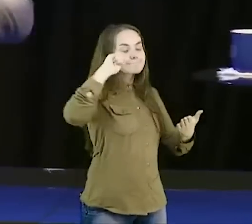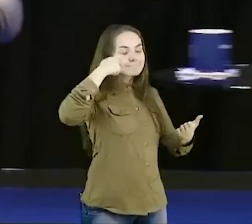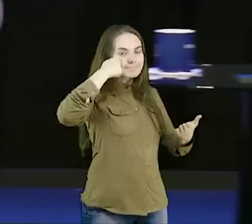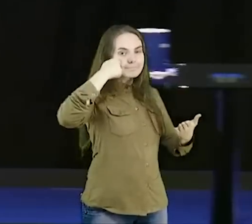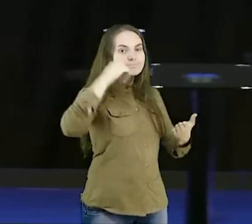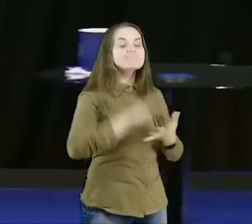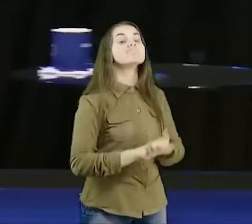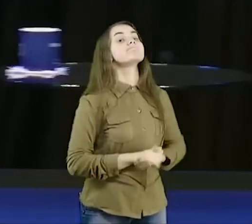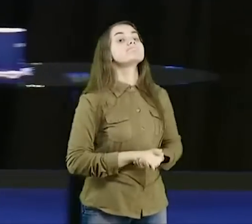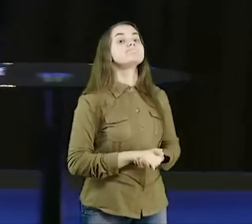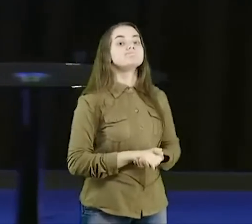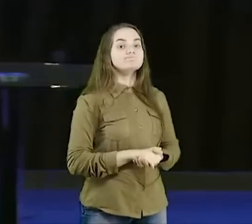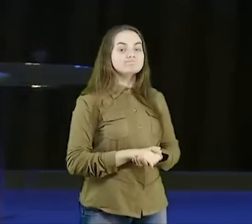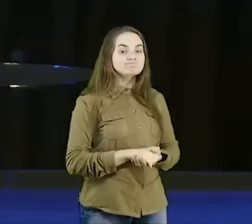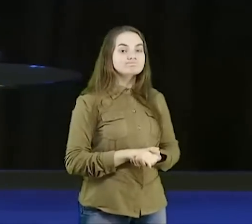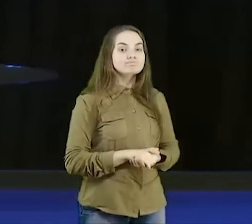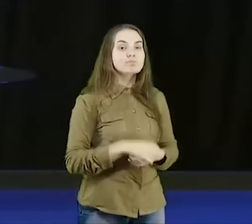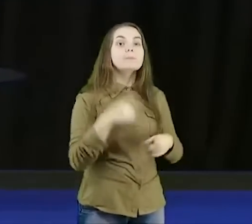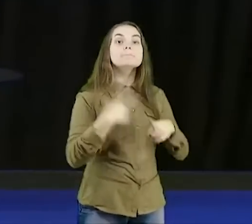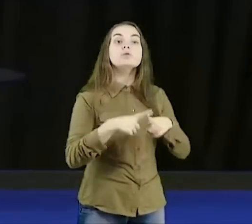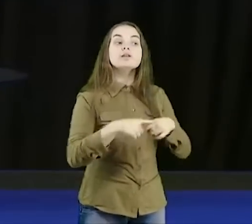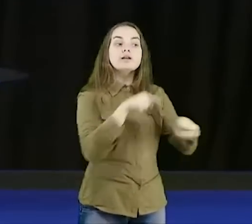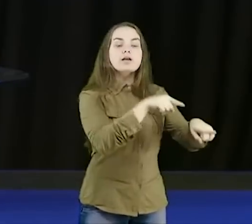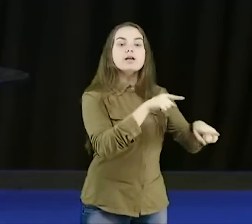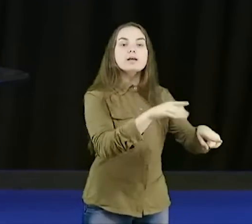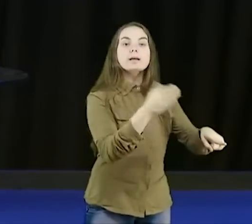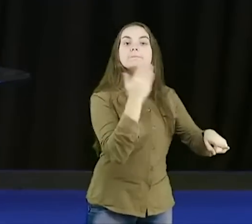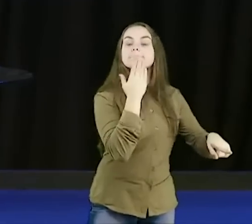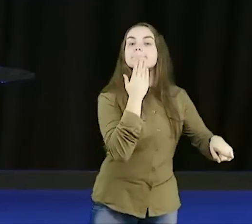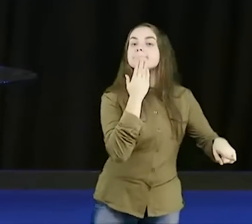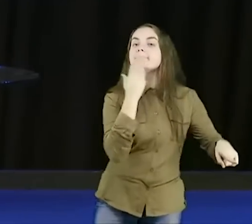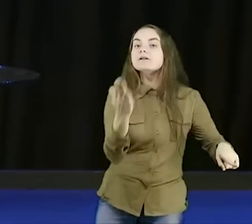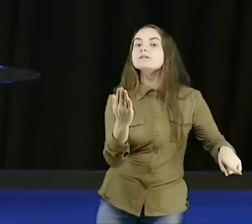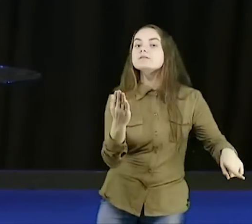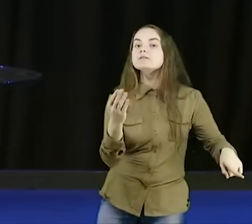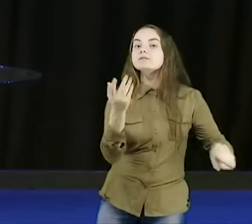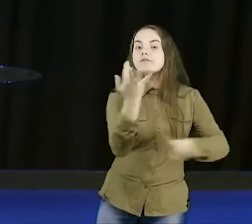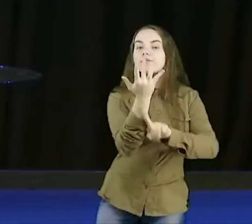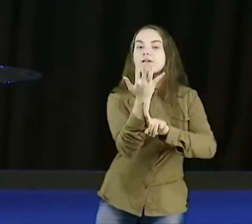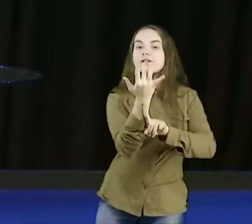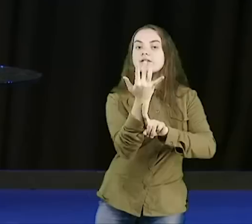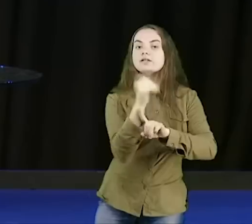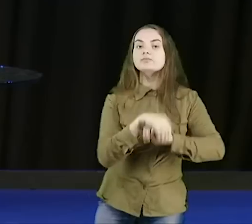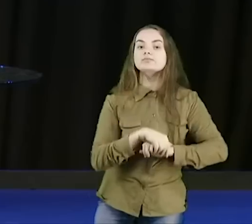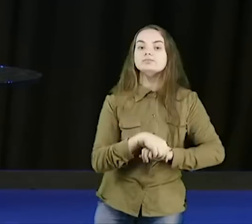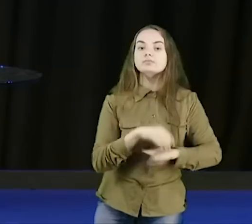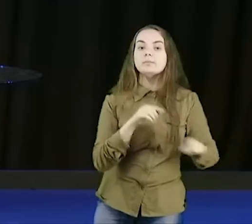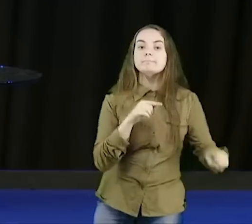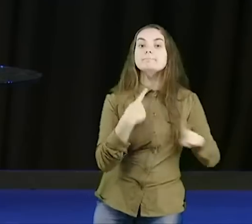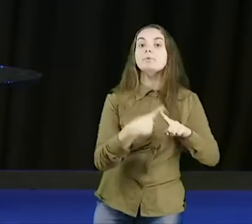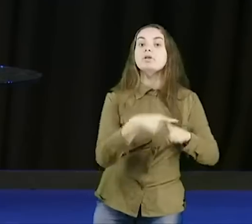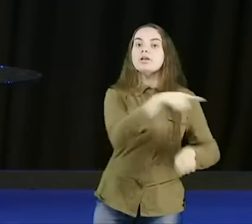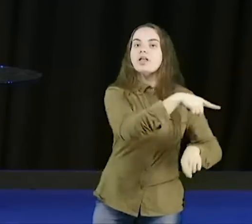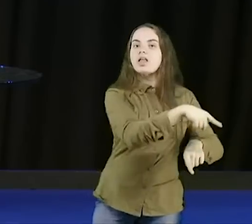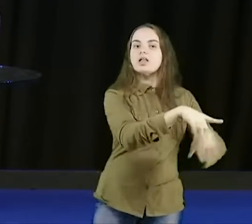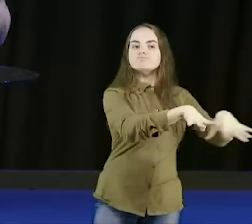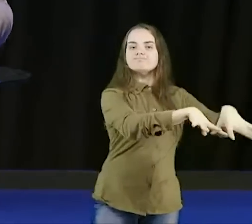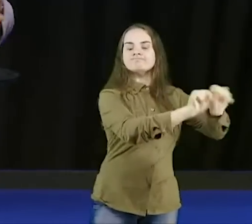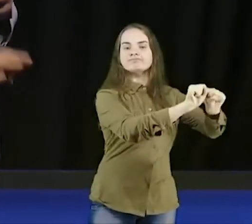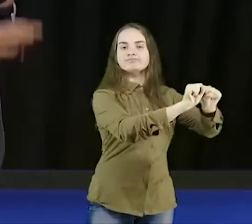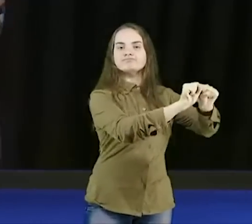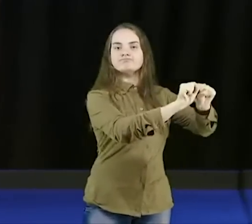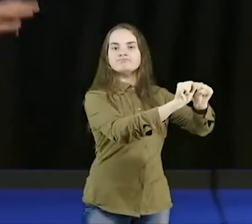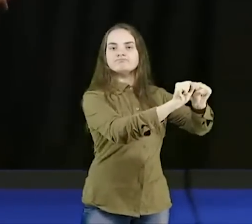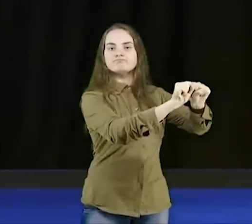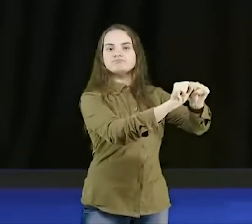seja, por que o espírito imundo, pede vela, por que gente, por que mesmo gente, por que? Porque ele habita, trevas,